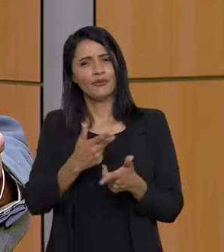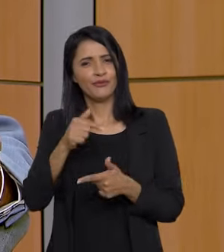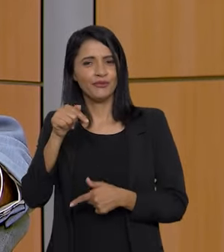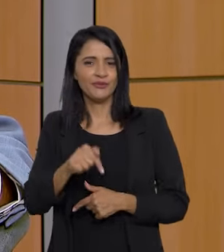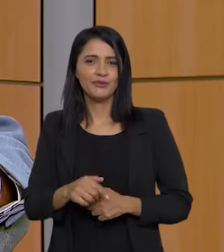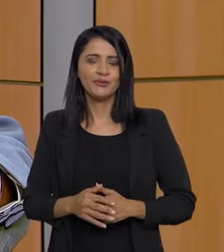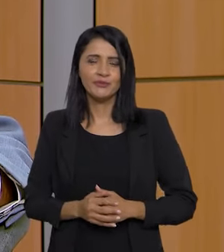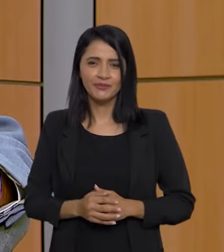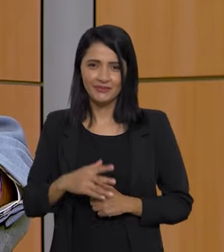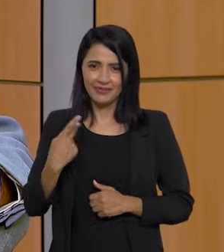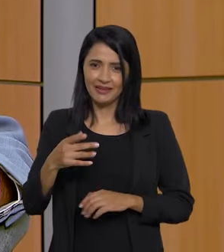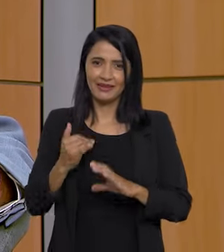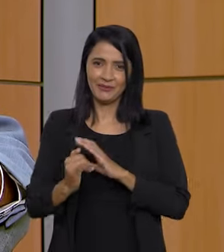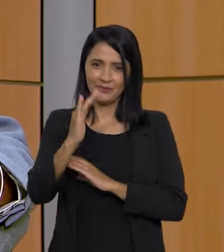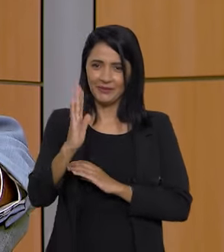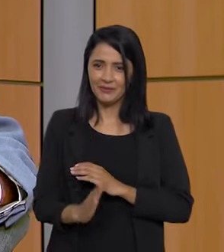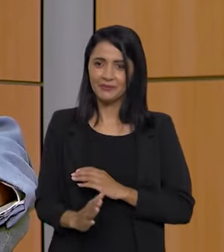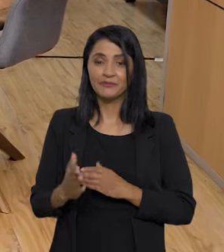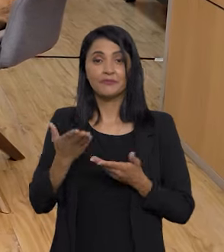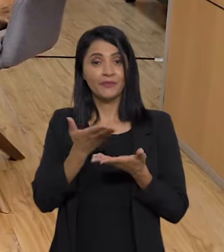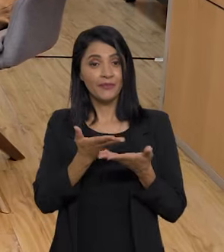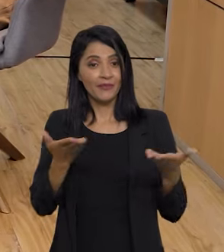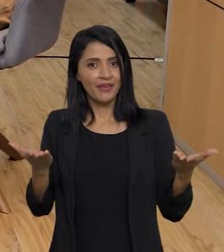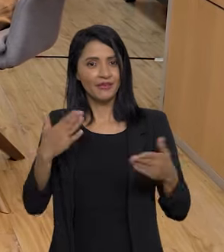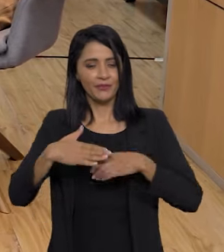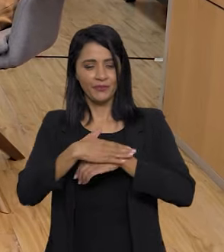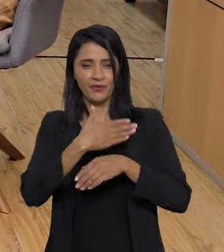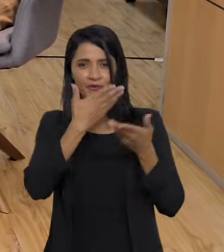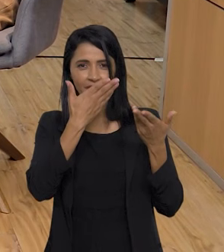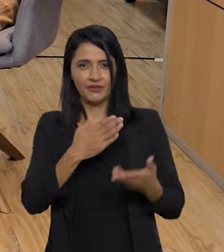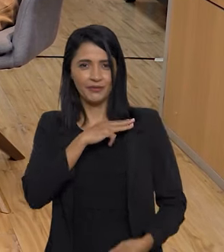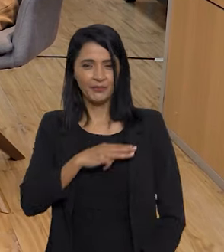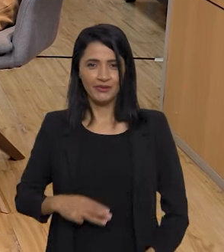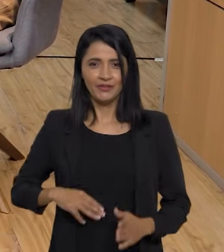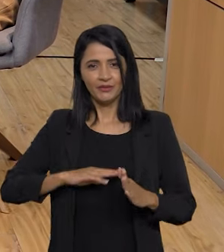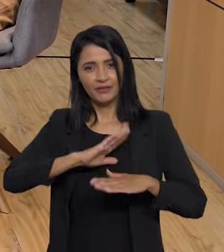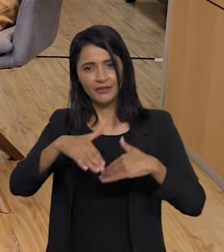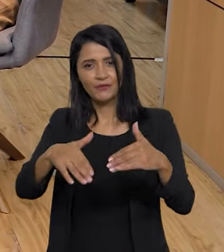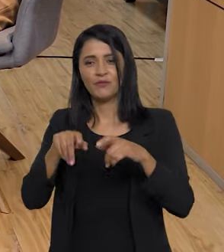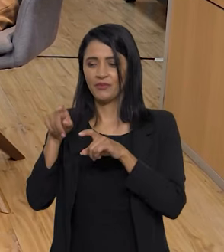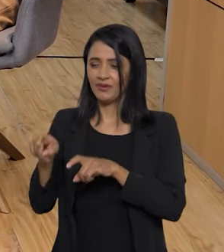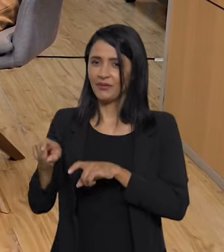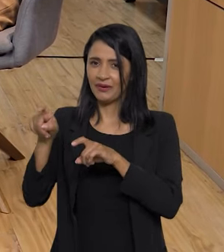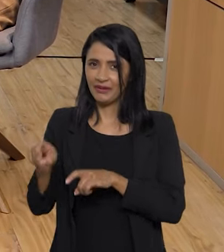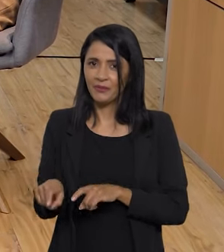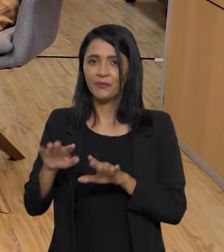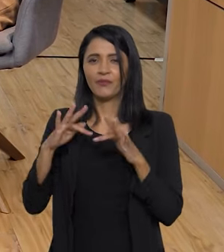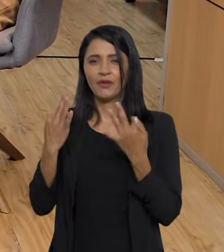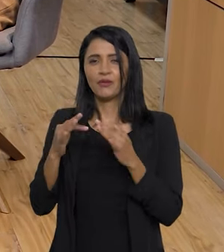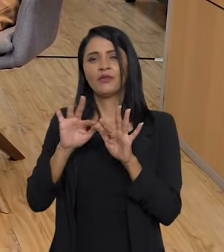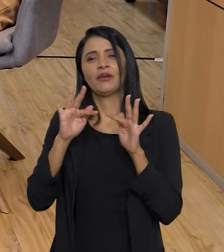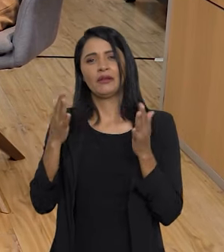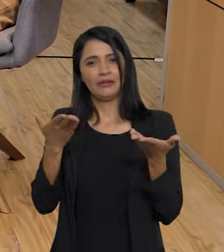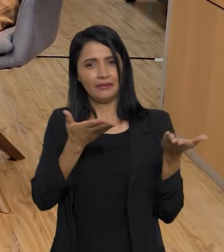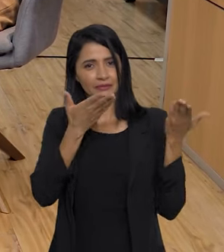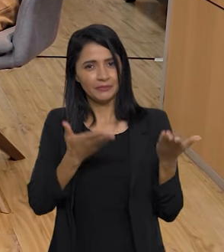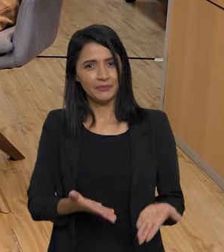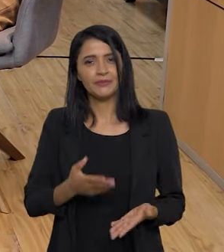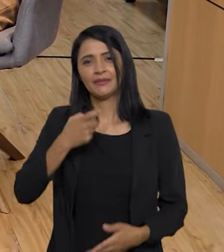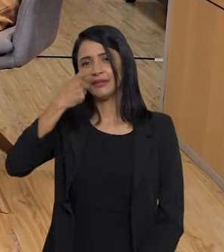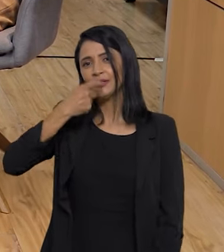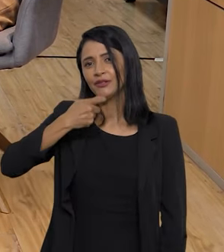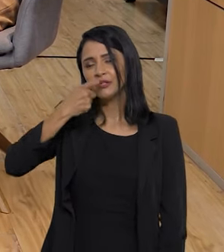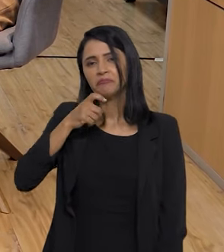maravilhoso da EBC. Essa foi a minha conversa com o ministro do Desenvolvimento Agrário e Agricultura Familiar,